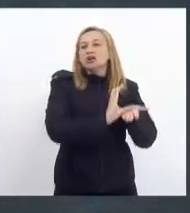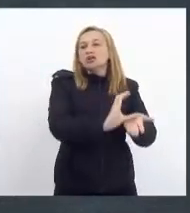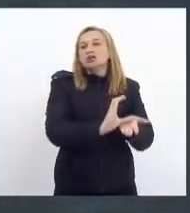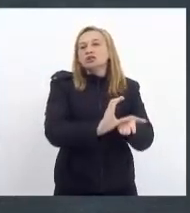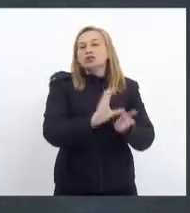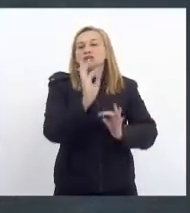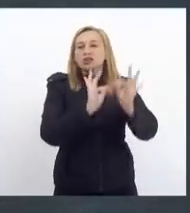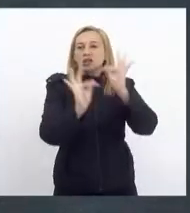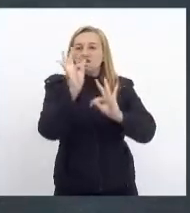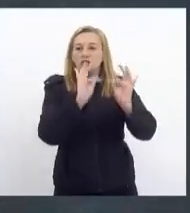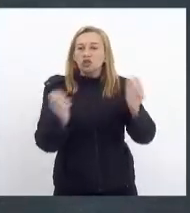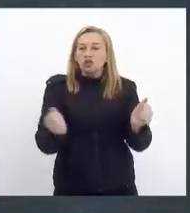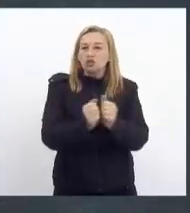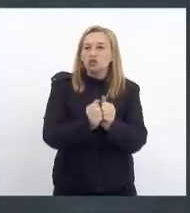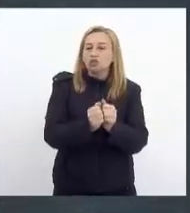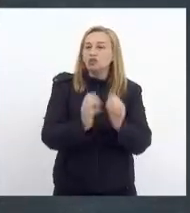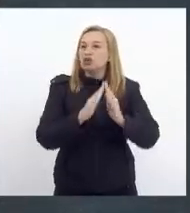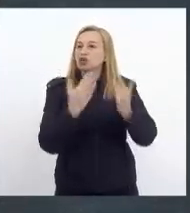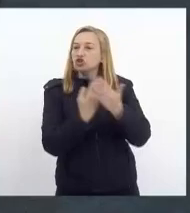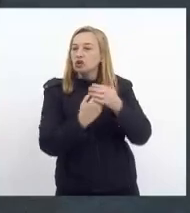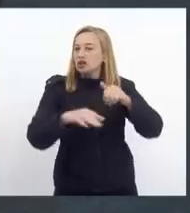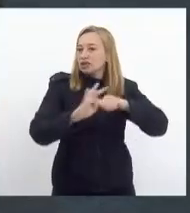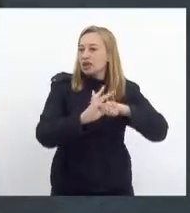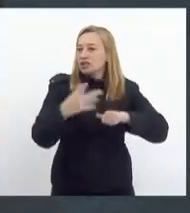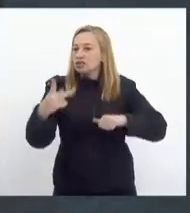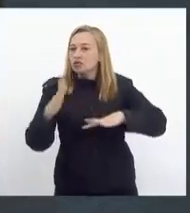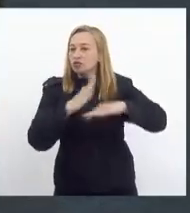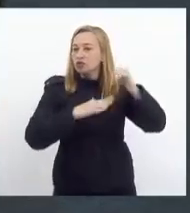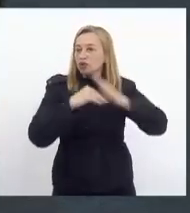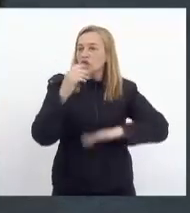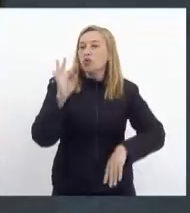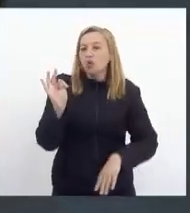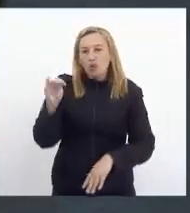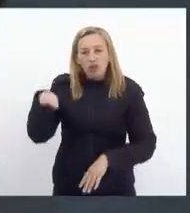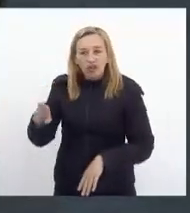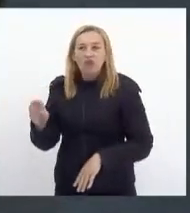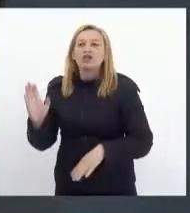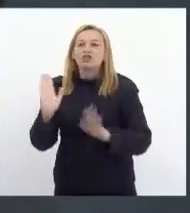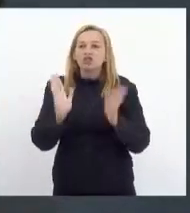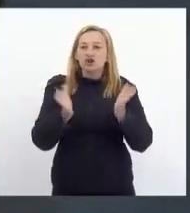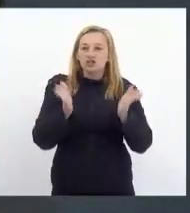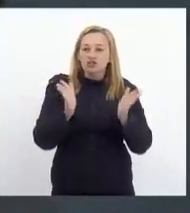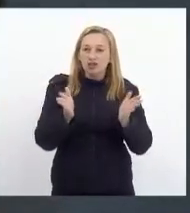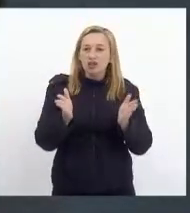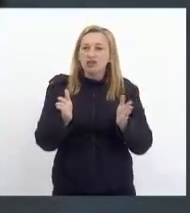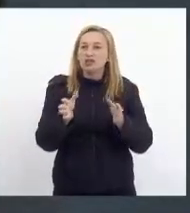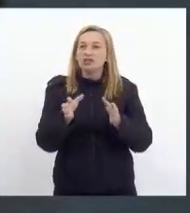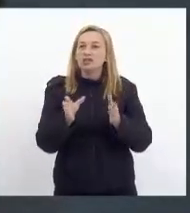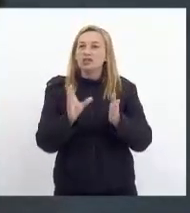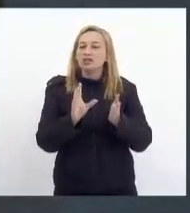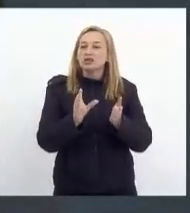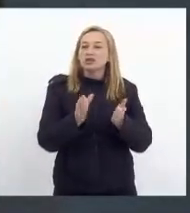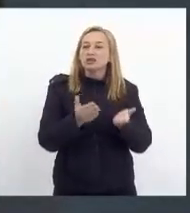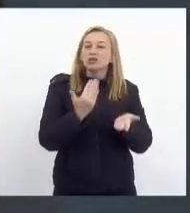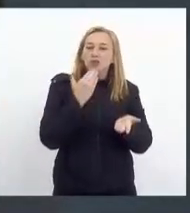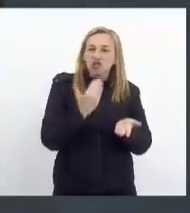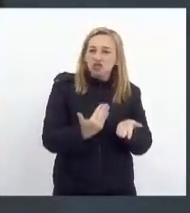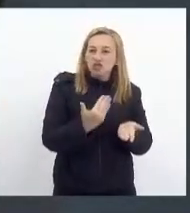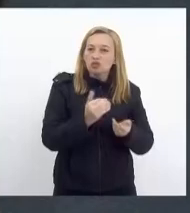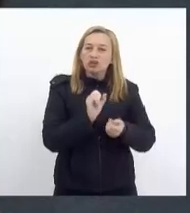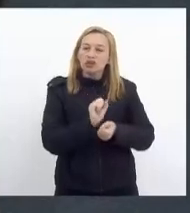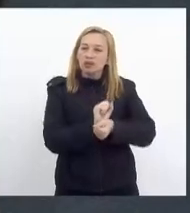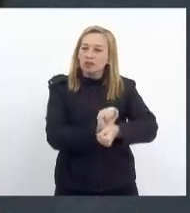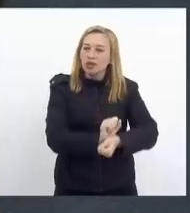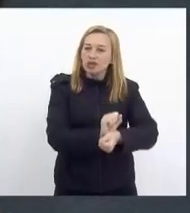junto com a Faietec, para os seus profissionais. Sendo que a UENF já fez a reserva orçamentária, já tem condições e está emperrada